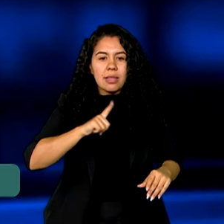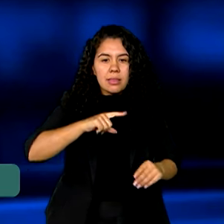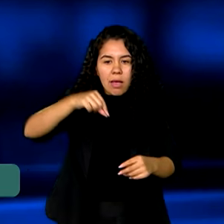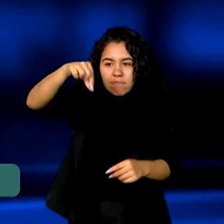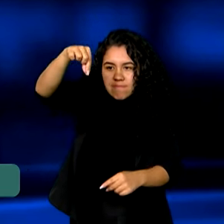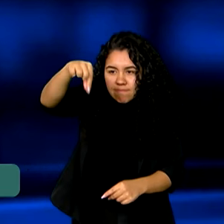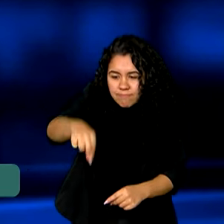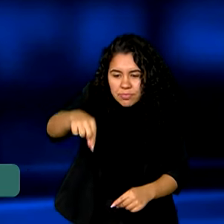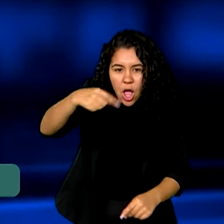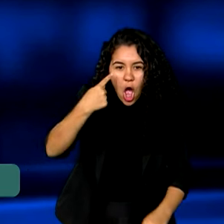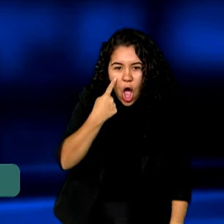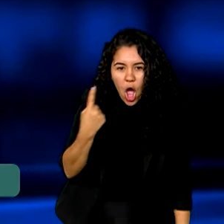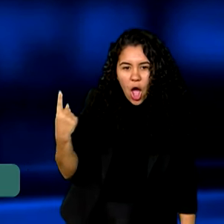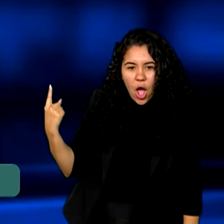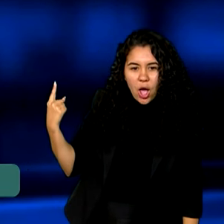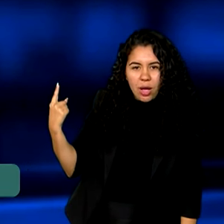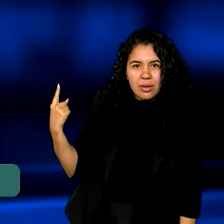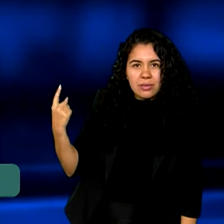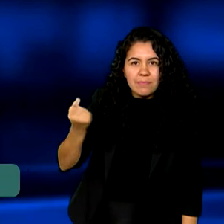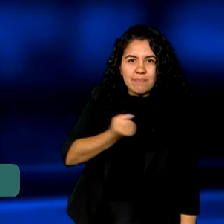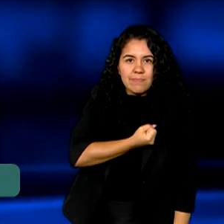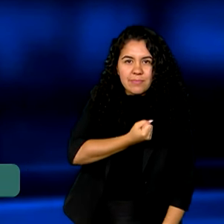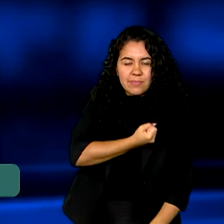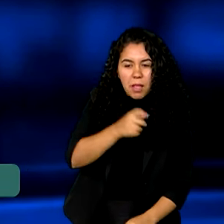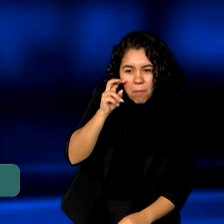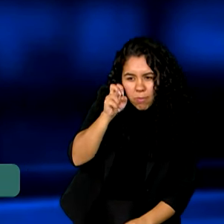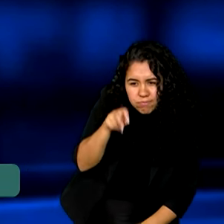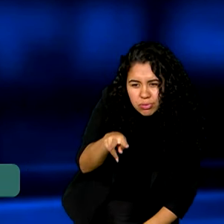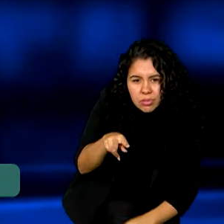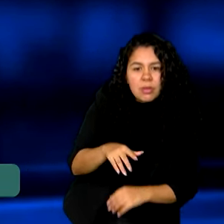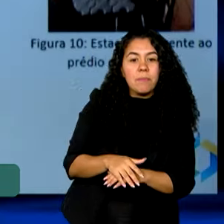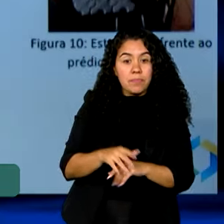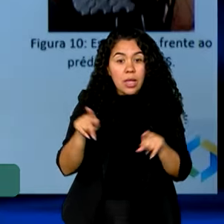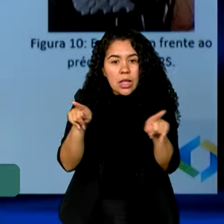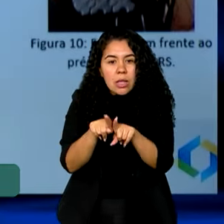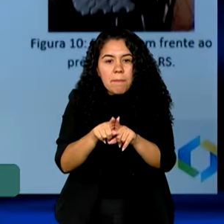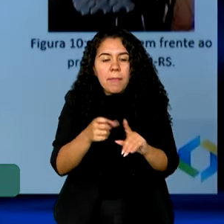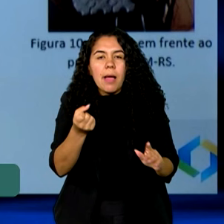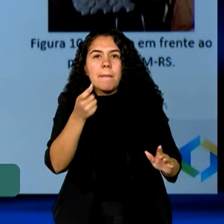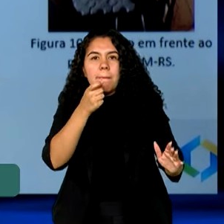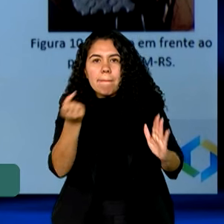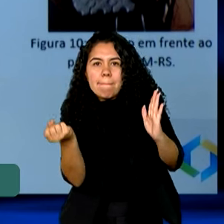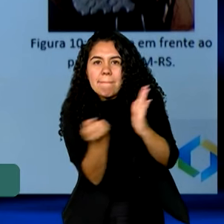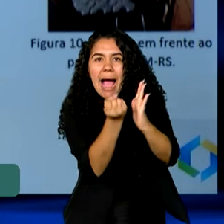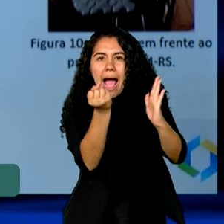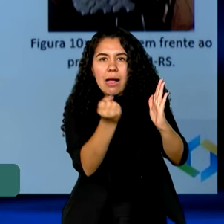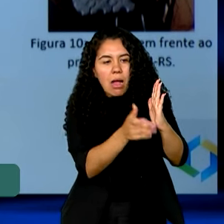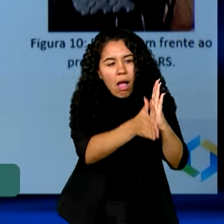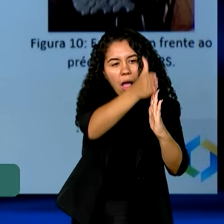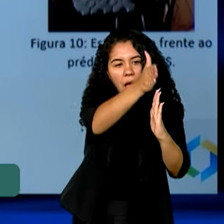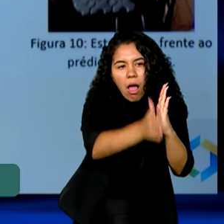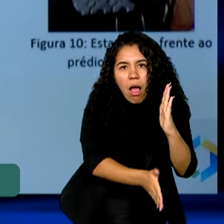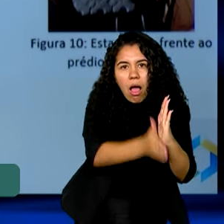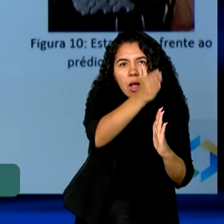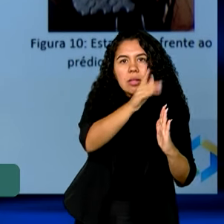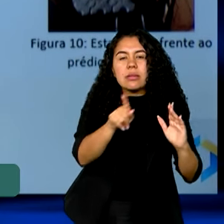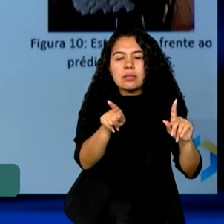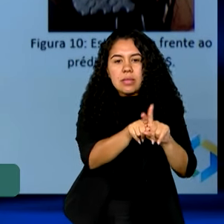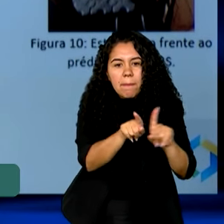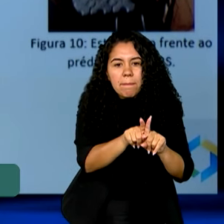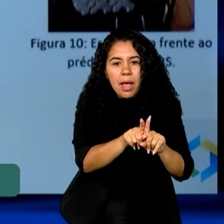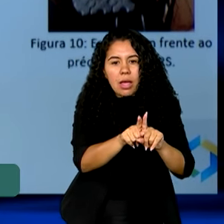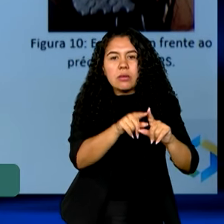armazém A7 no Cais Embarcadeiro. O levantamento de marcas em paredes, vidraças e outras estruturas